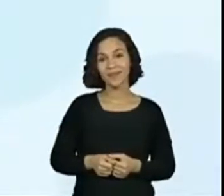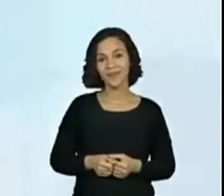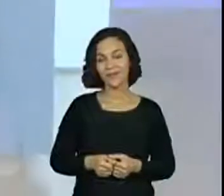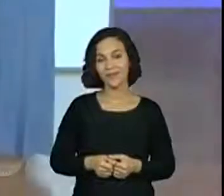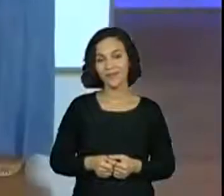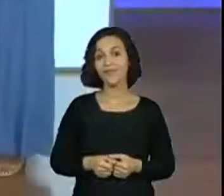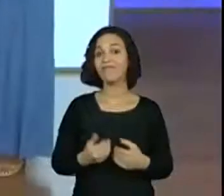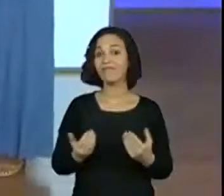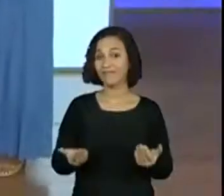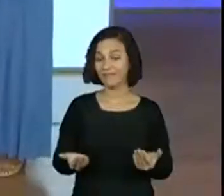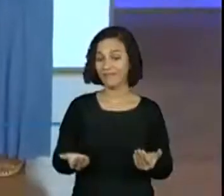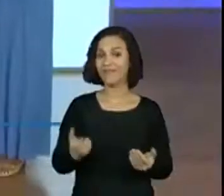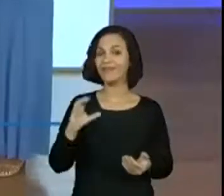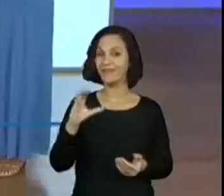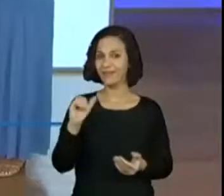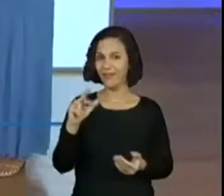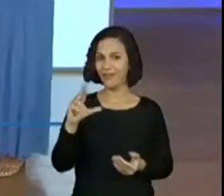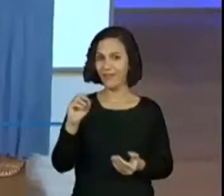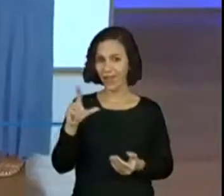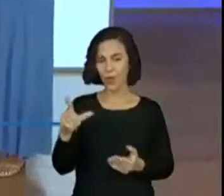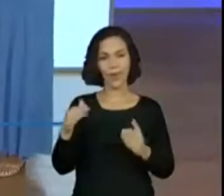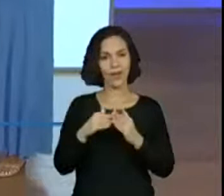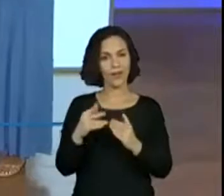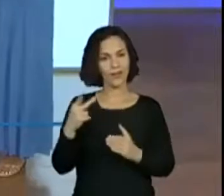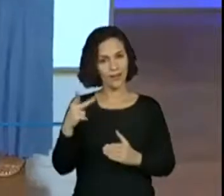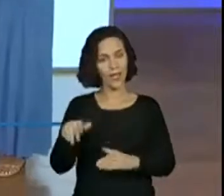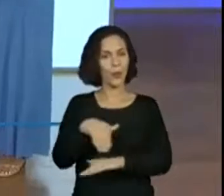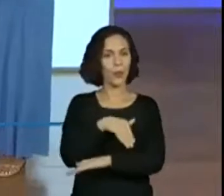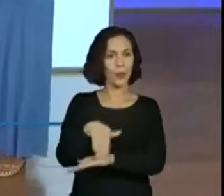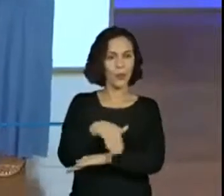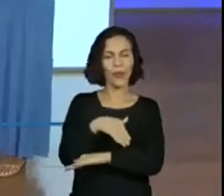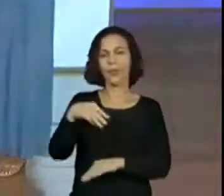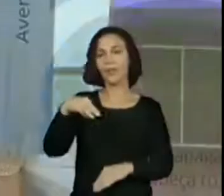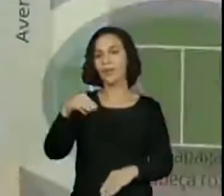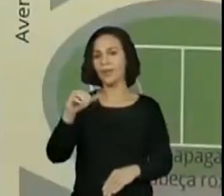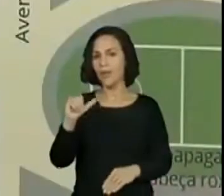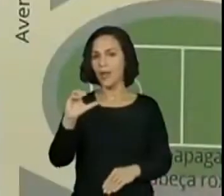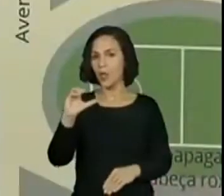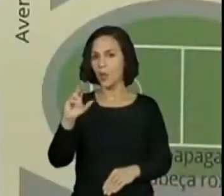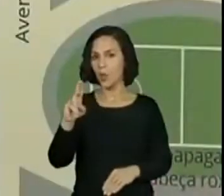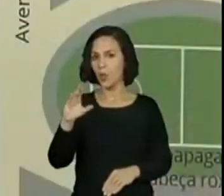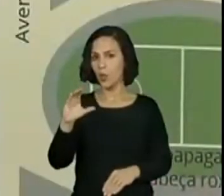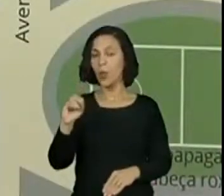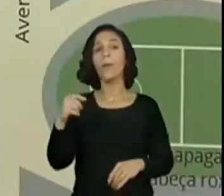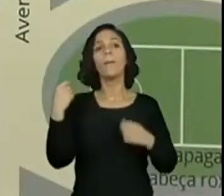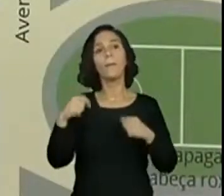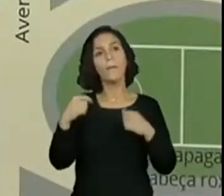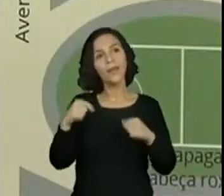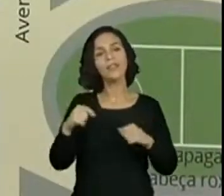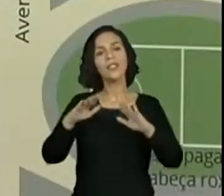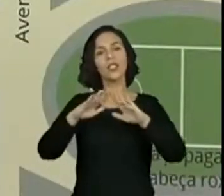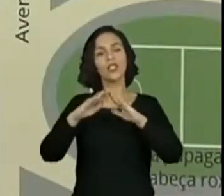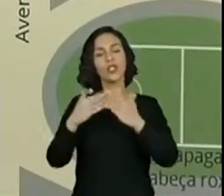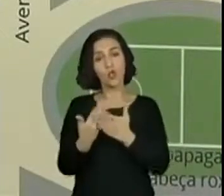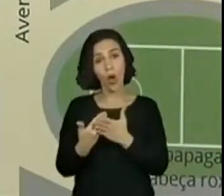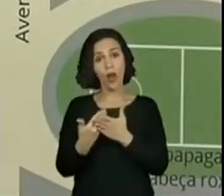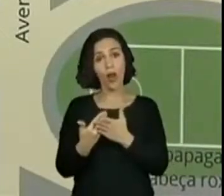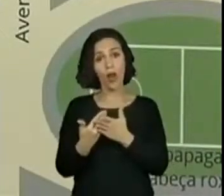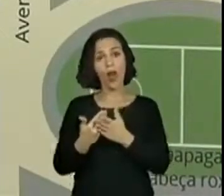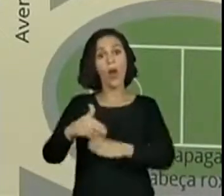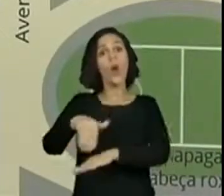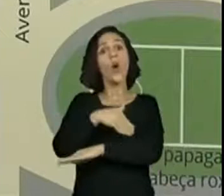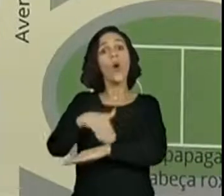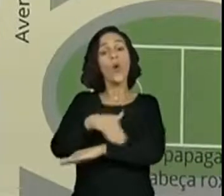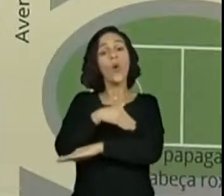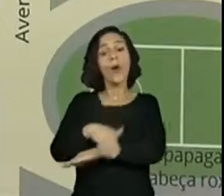A Carol está na rua Macuco, a casa dela é na rua Macuco. Ela tem que ir até a escola que fica na rua Pica-Pau. Olha